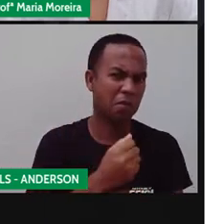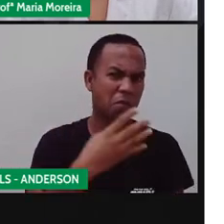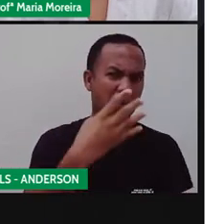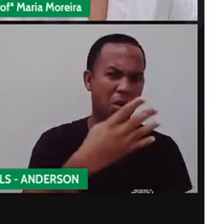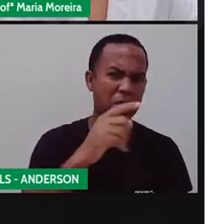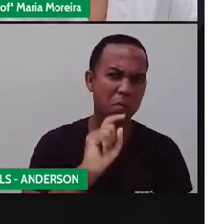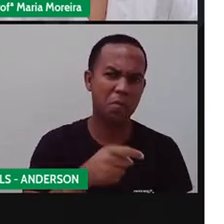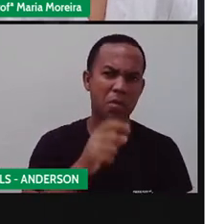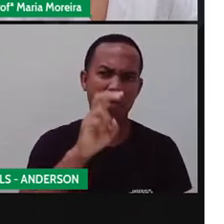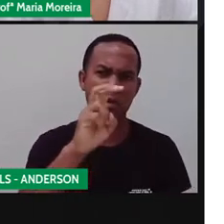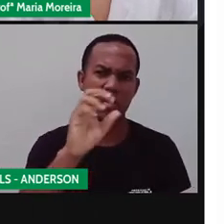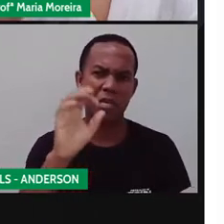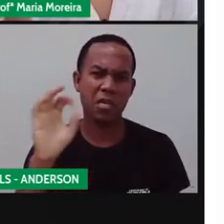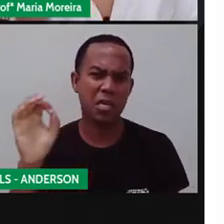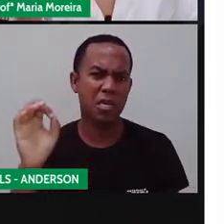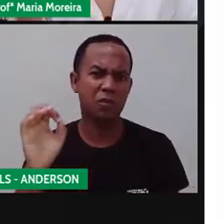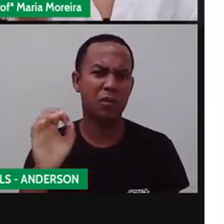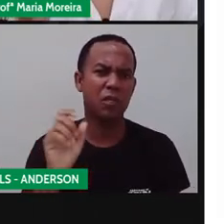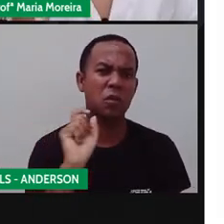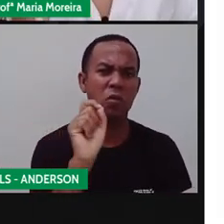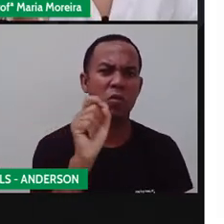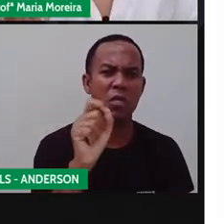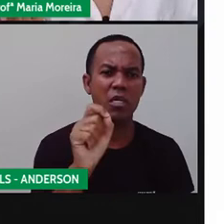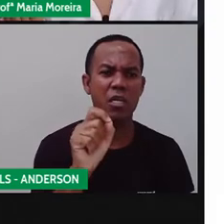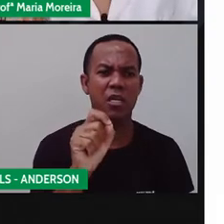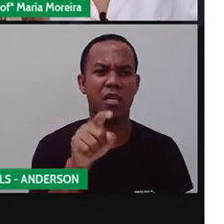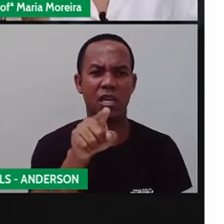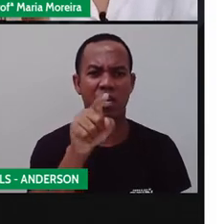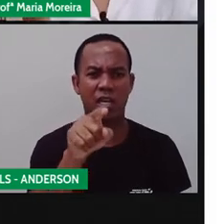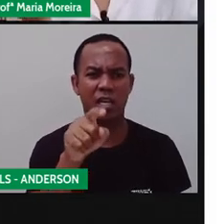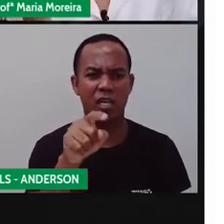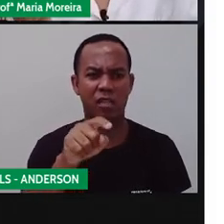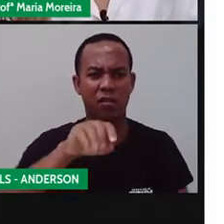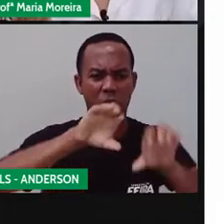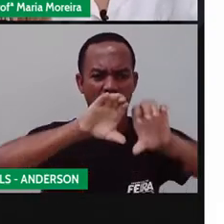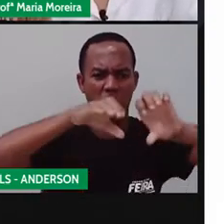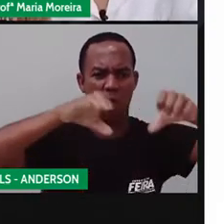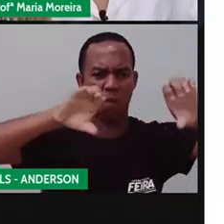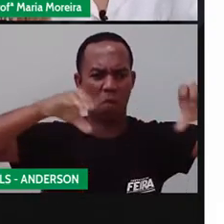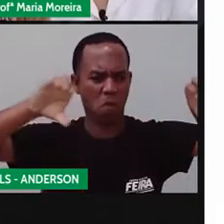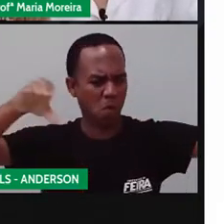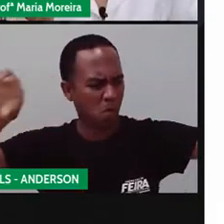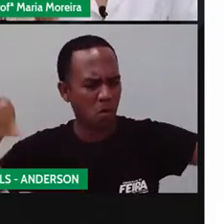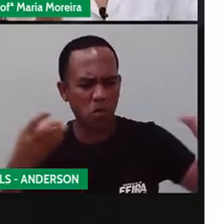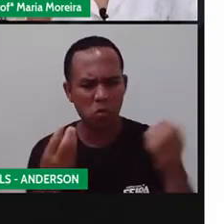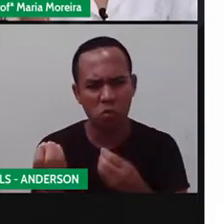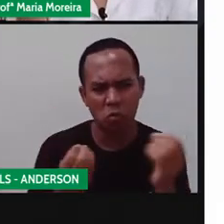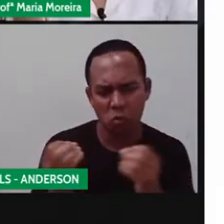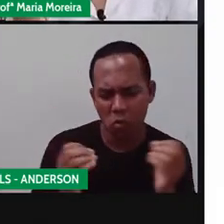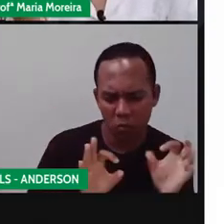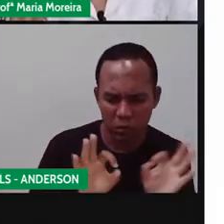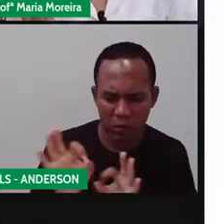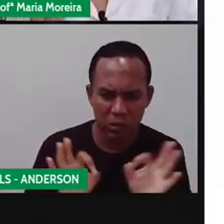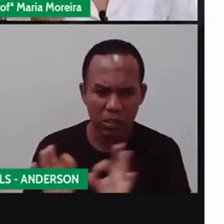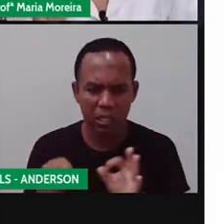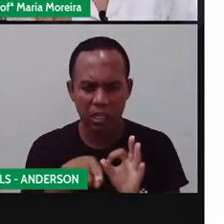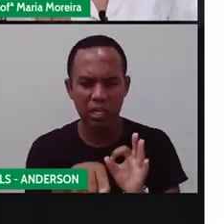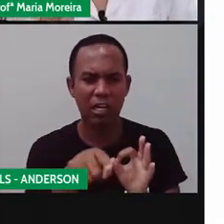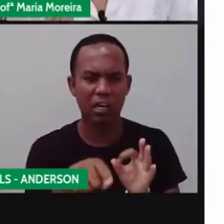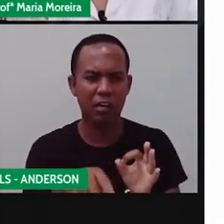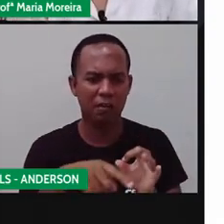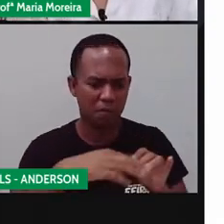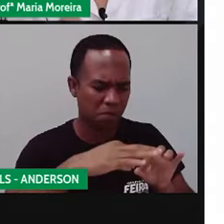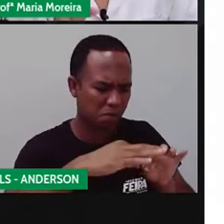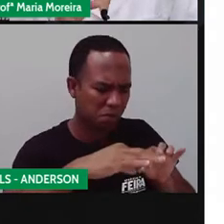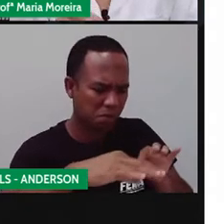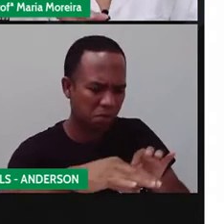anos, a geometria já era usada nas situações de medição de terra. As terras, as margens